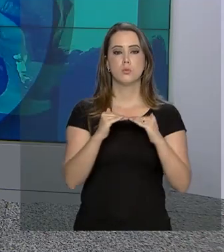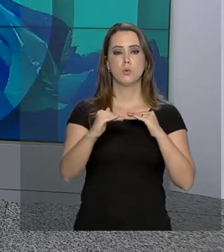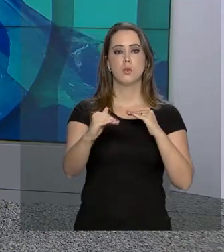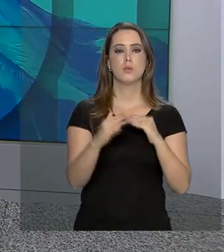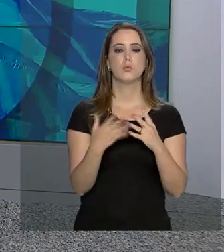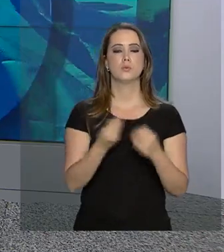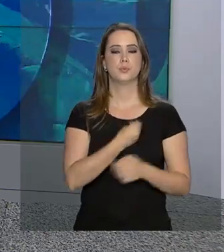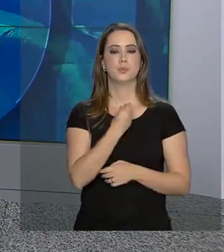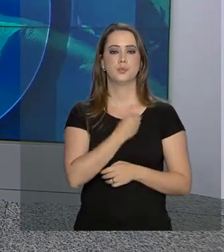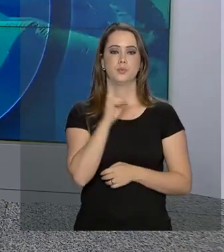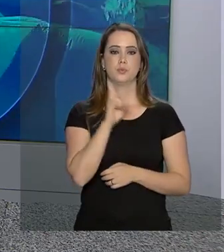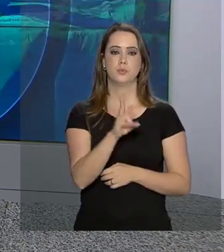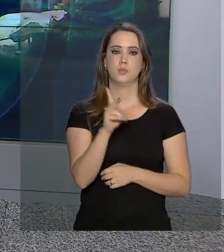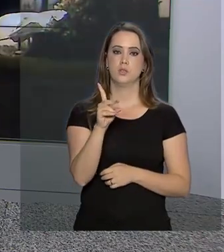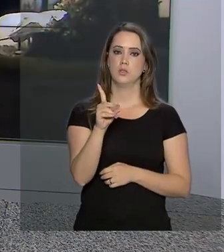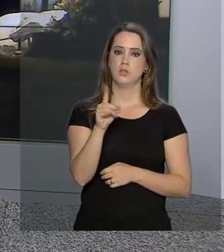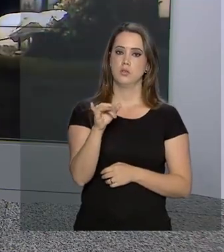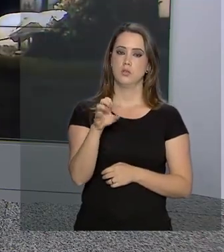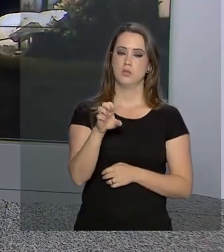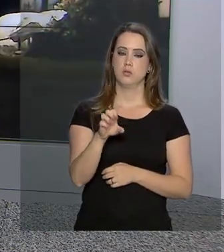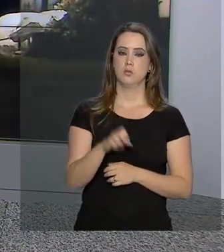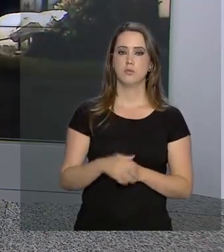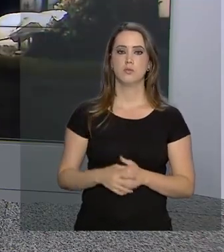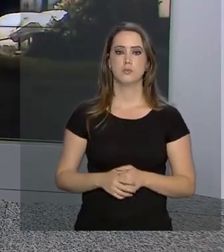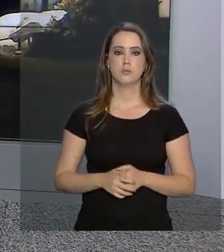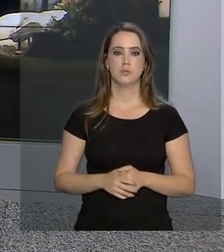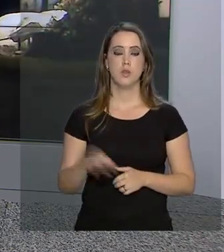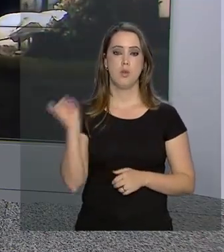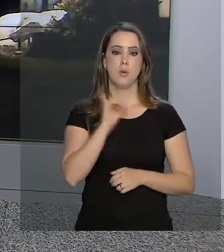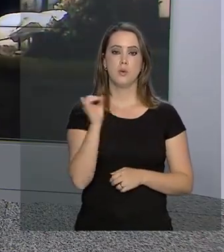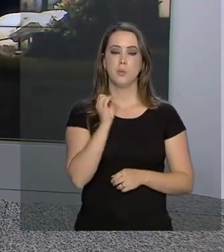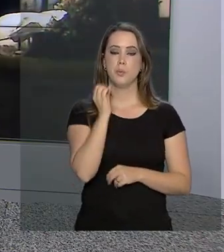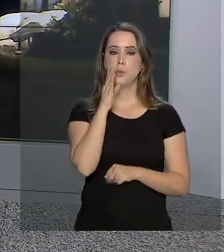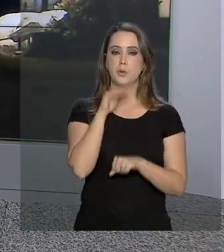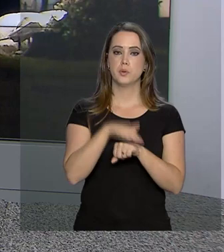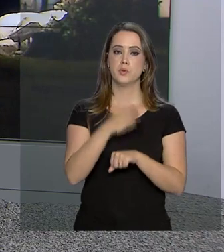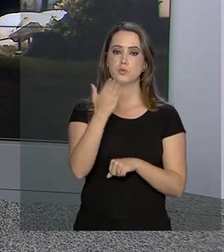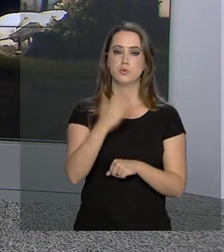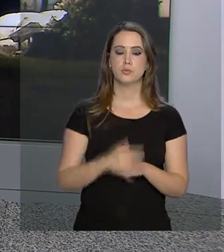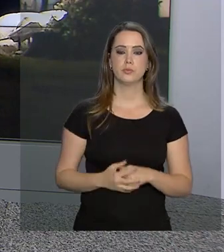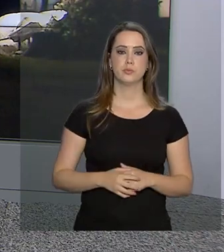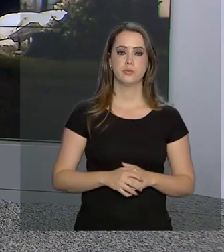ao vivo com a repórter Daniele Popov. Olá, Daniele, boa noite.